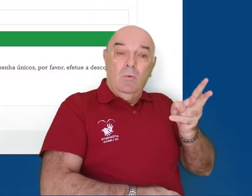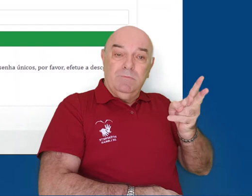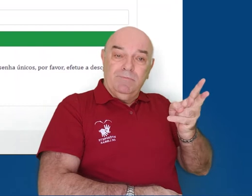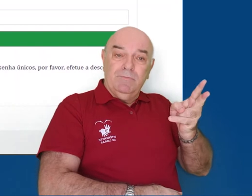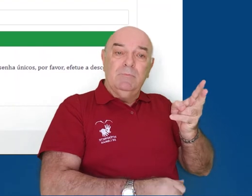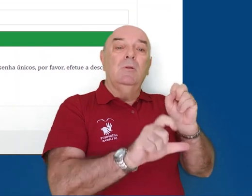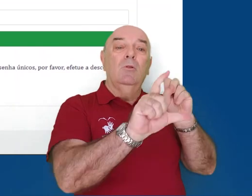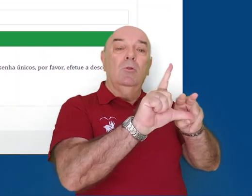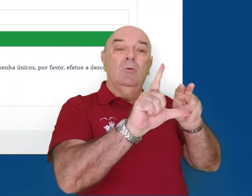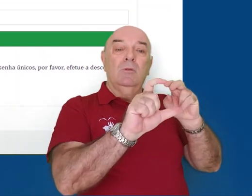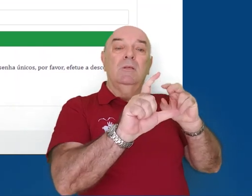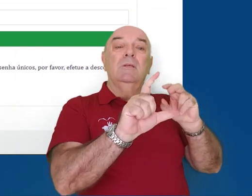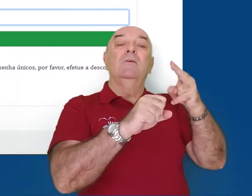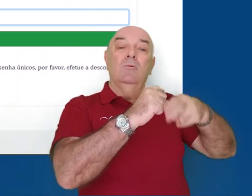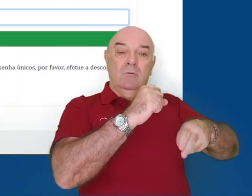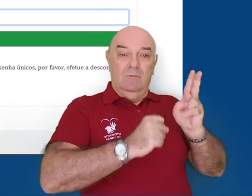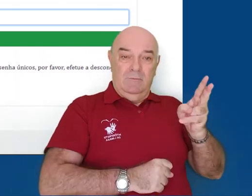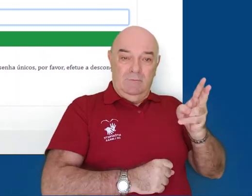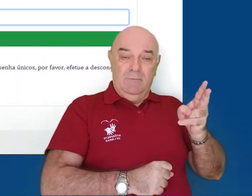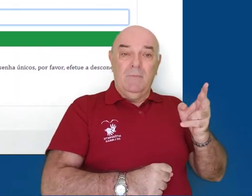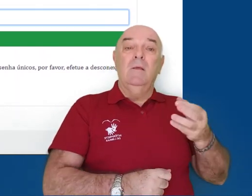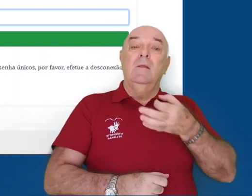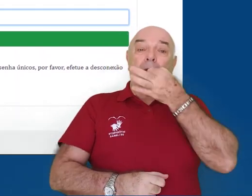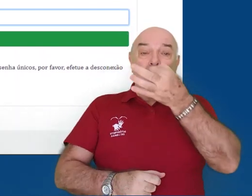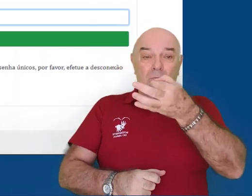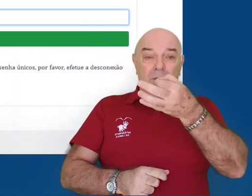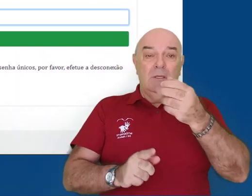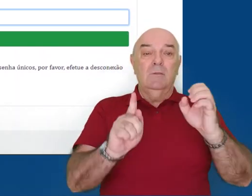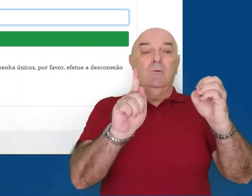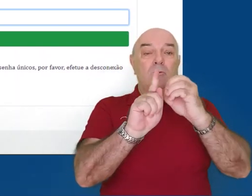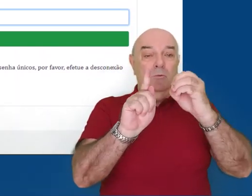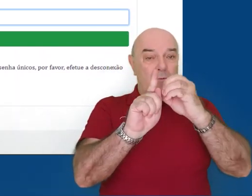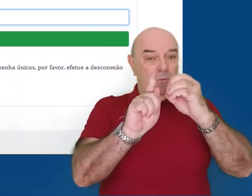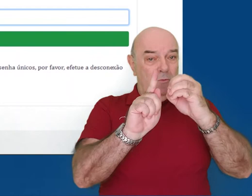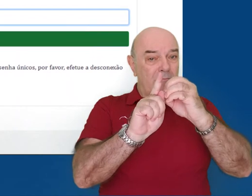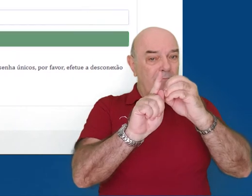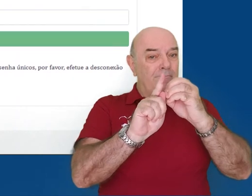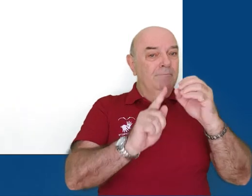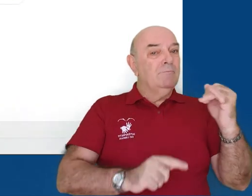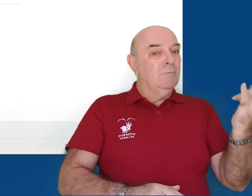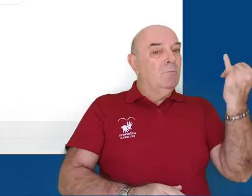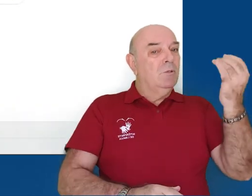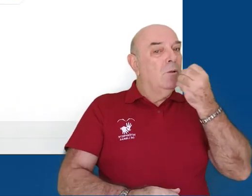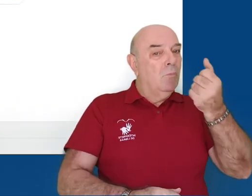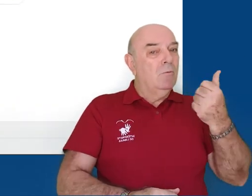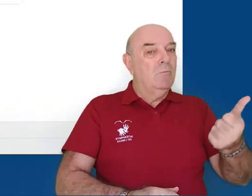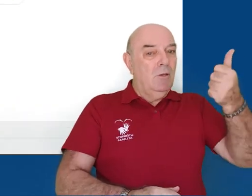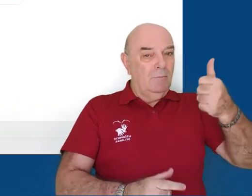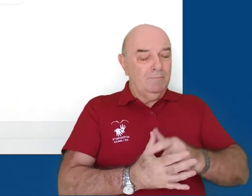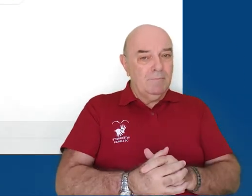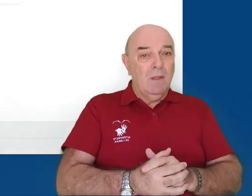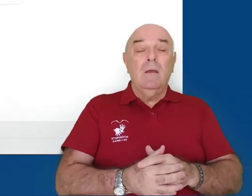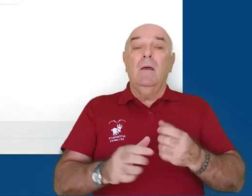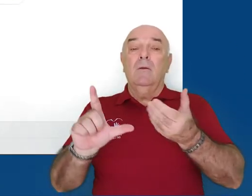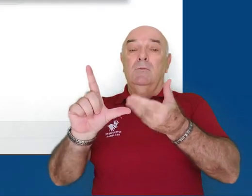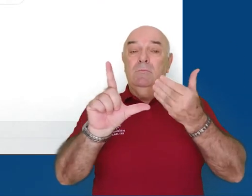institucional separadamente em outro navegador e sempre fazer acesso por ele. Neste caso, recomendamos o uso do Google Chrome para